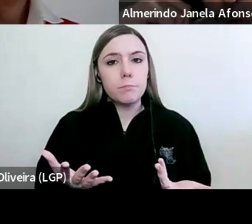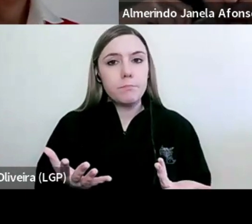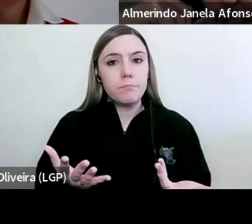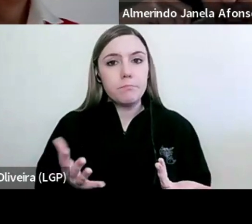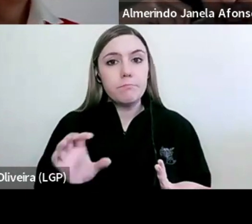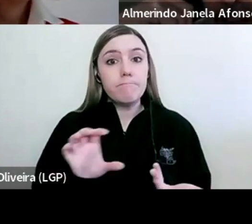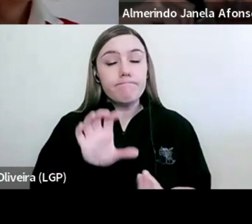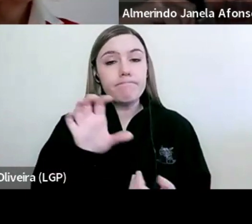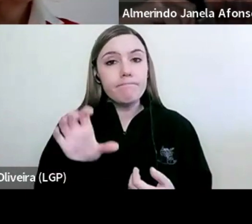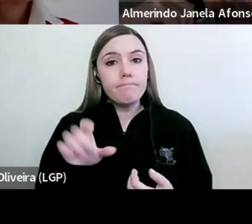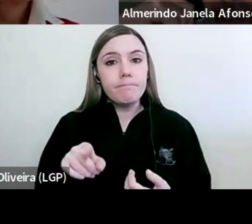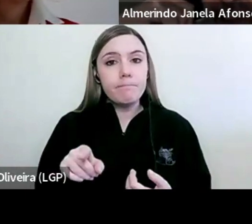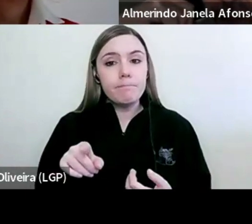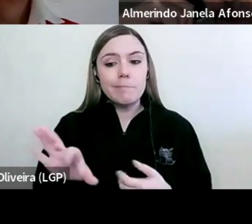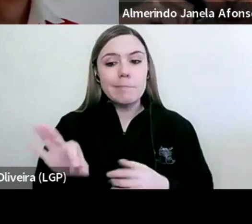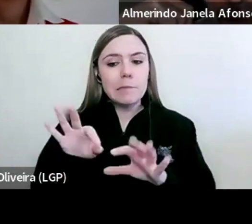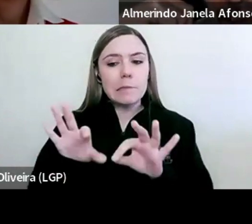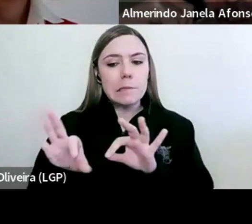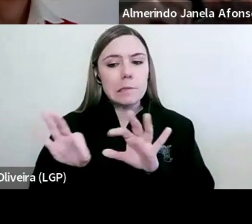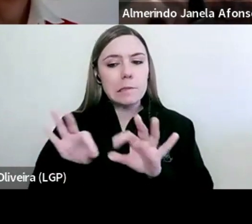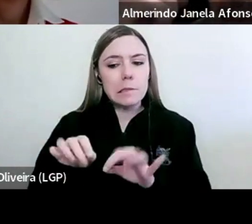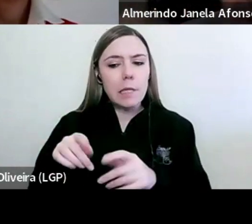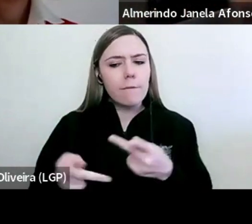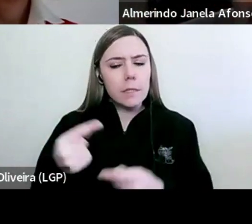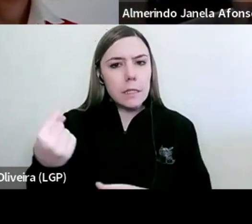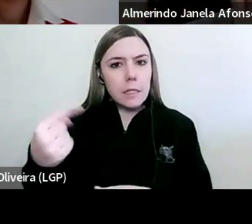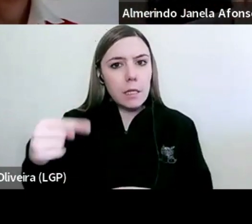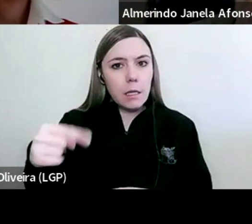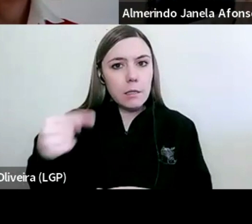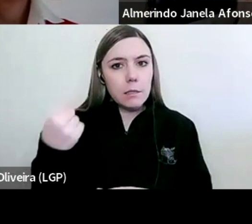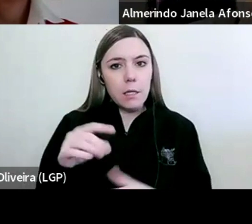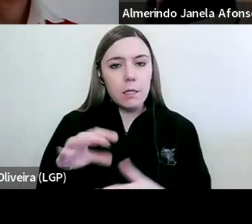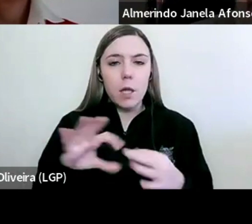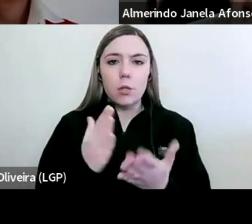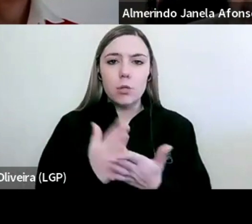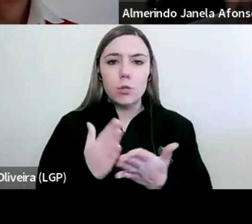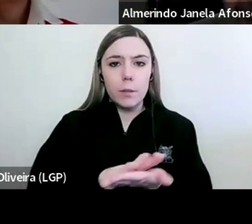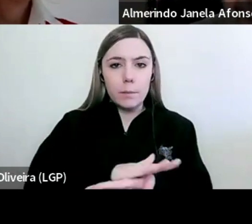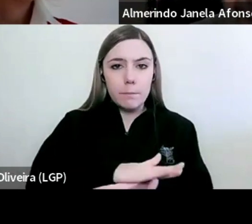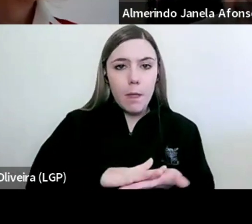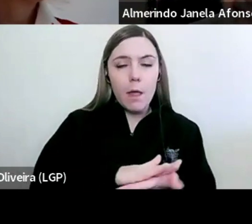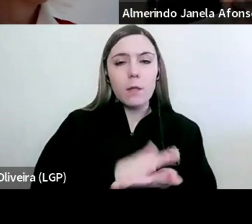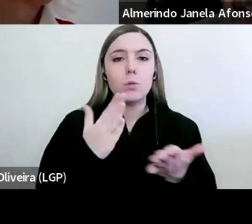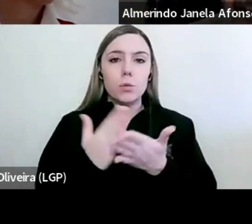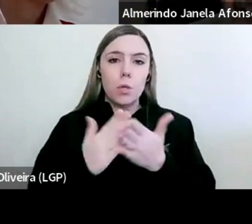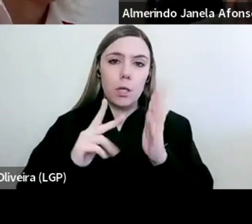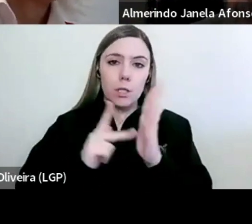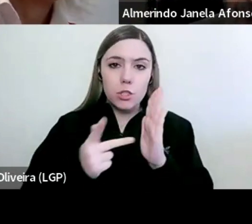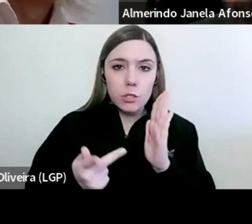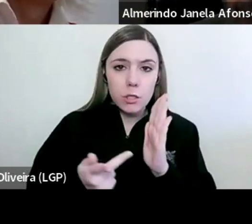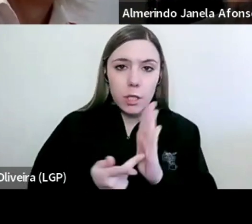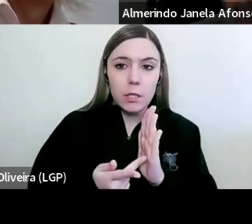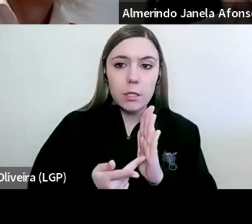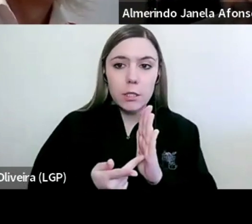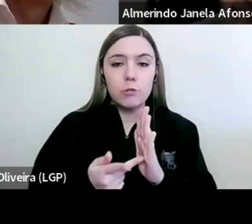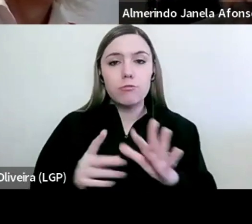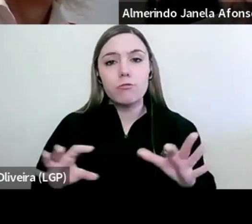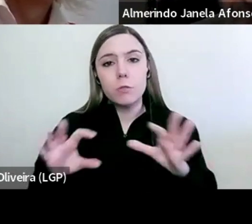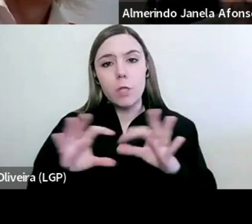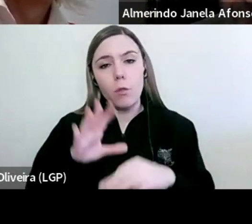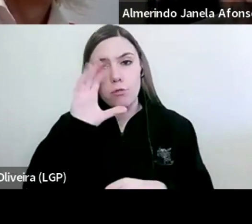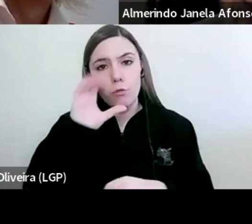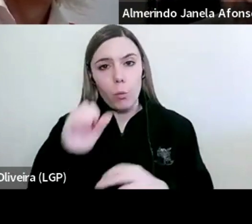iníqua que a avaliação assumia nas escolas primárias, técnicas, liciais, do Estado de novo.